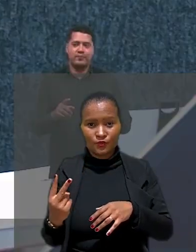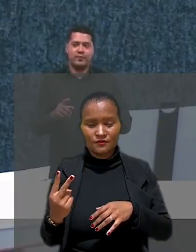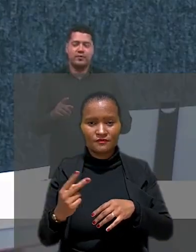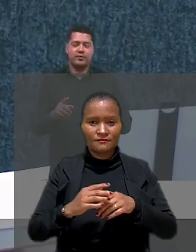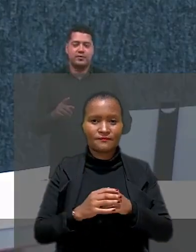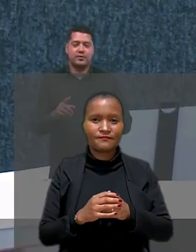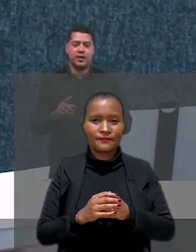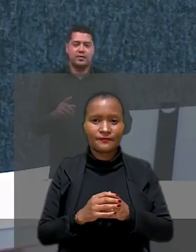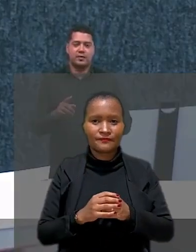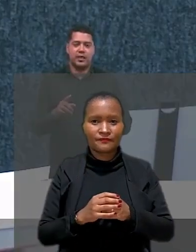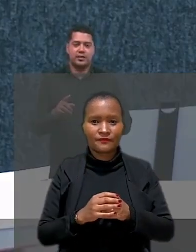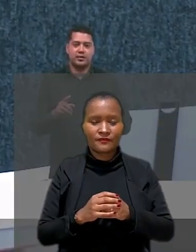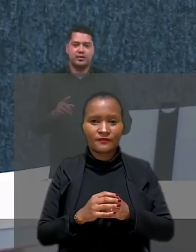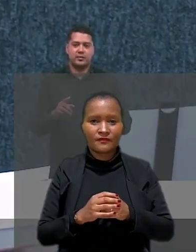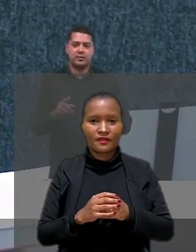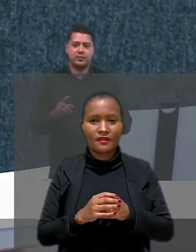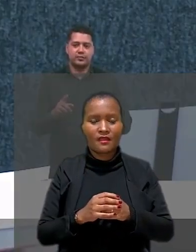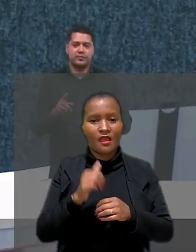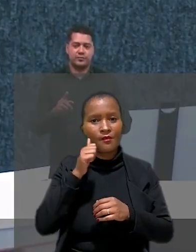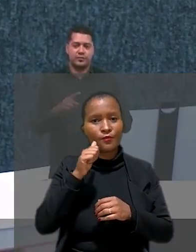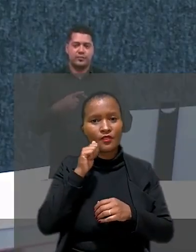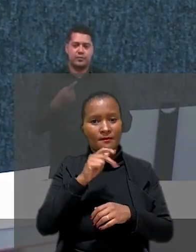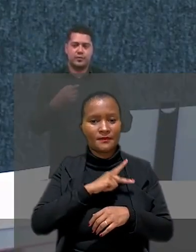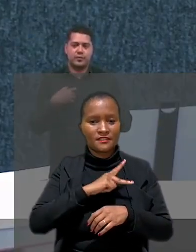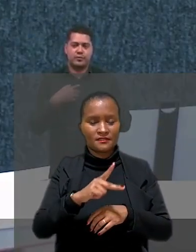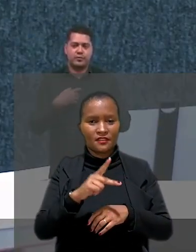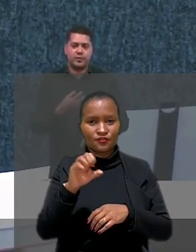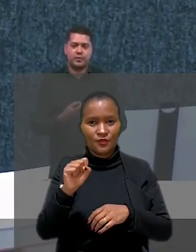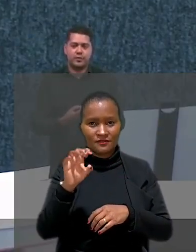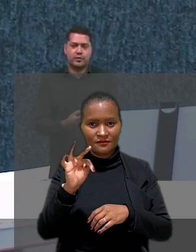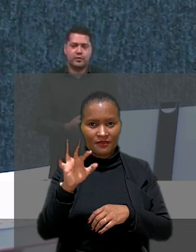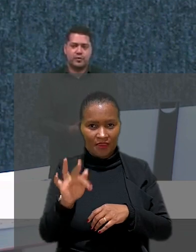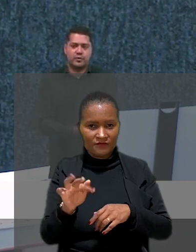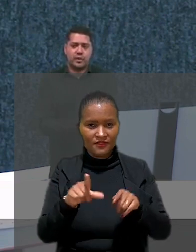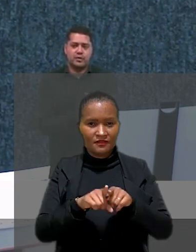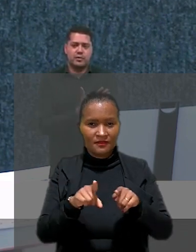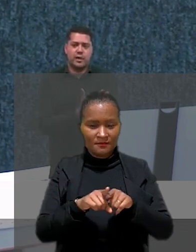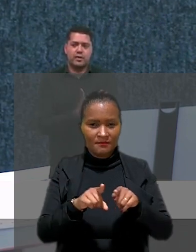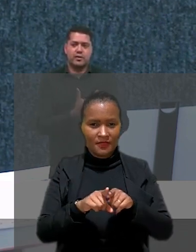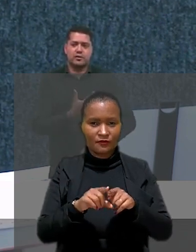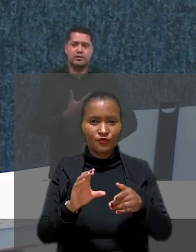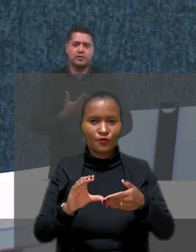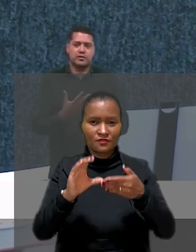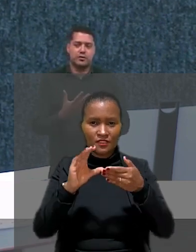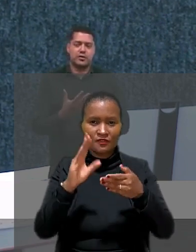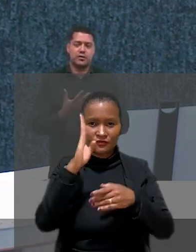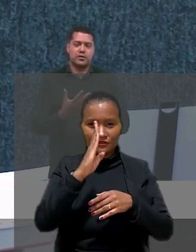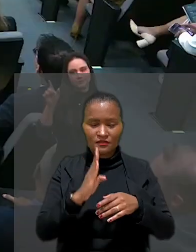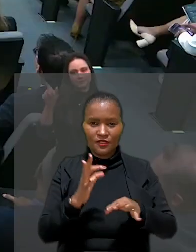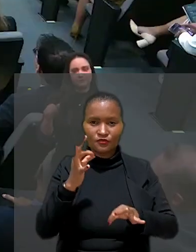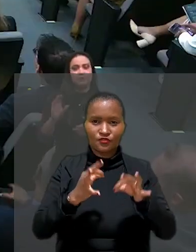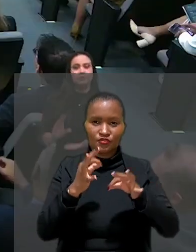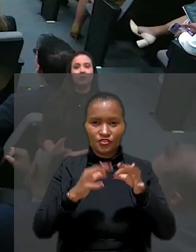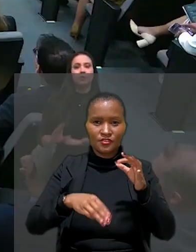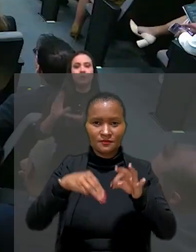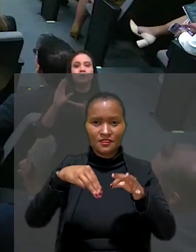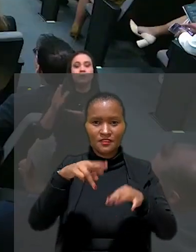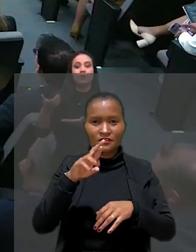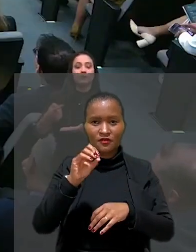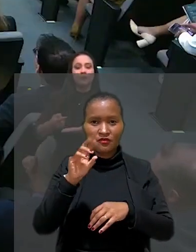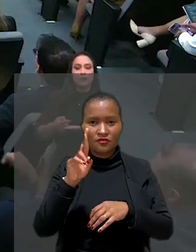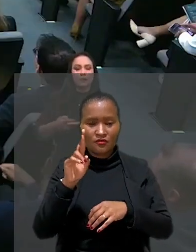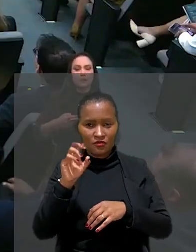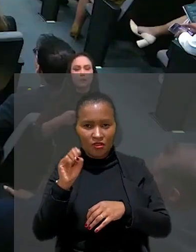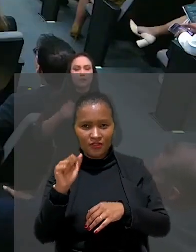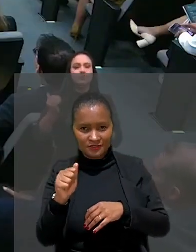A presidente do Supremo Tribunal Federal e do Conselho Nacional de Justiça, ministra Rosa Weber, foi homenageada em sessão ordinária do